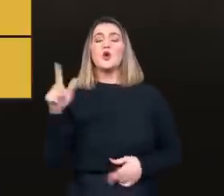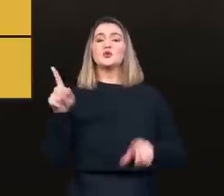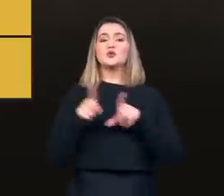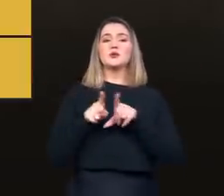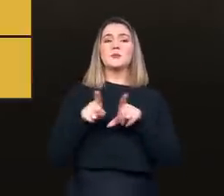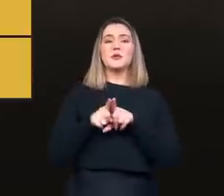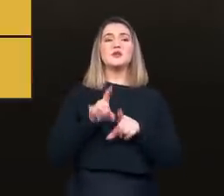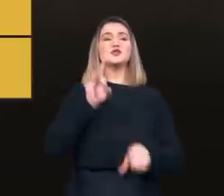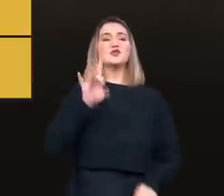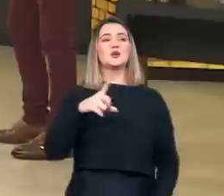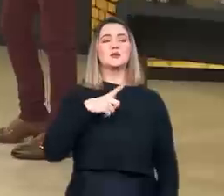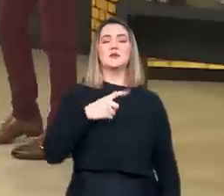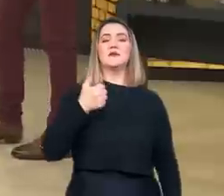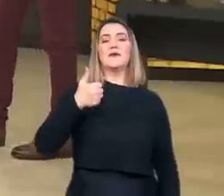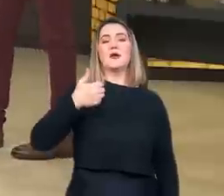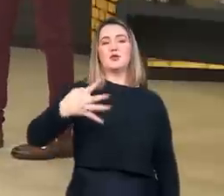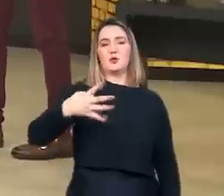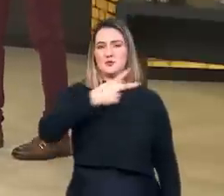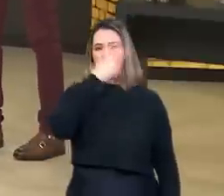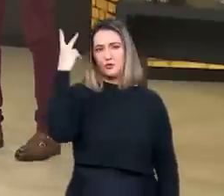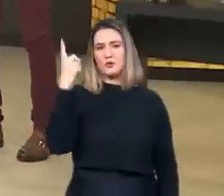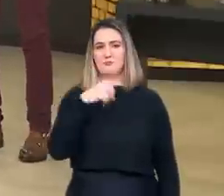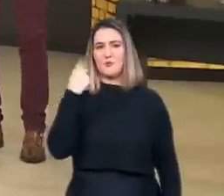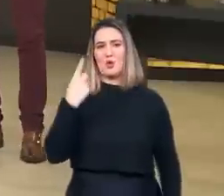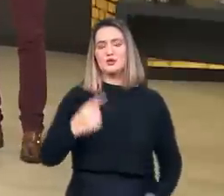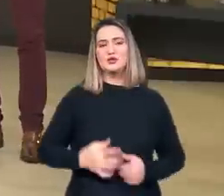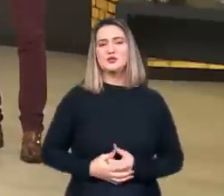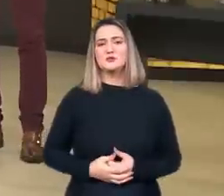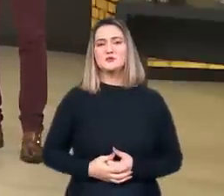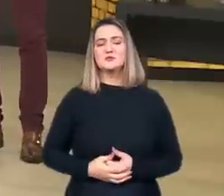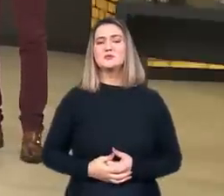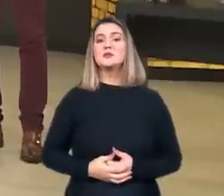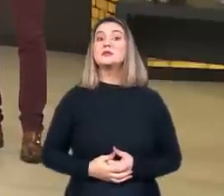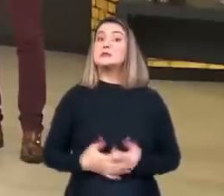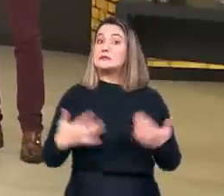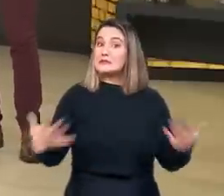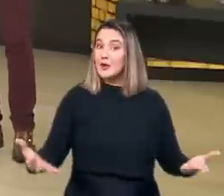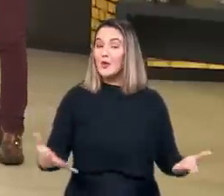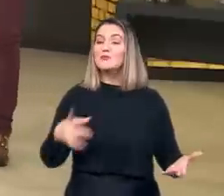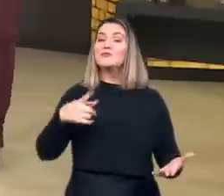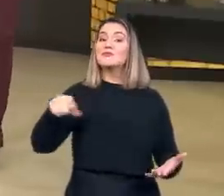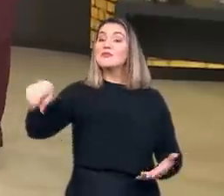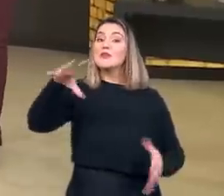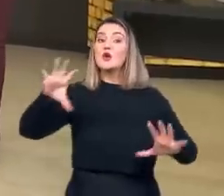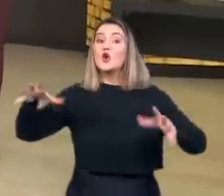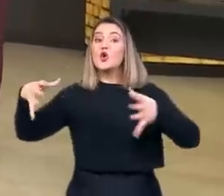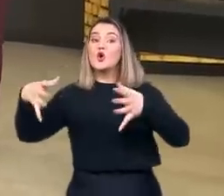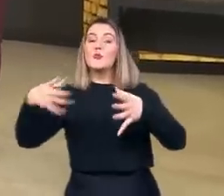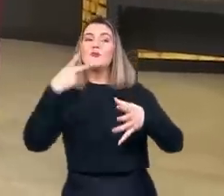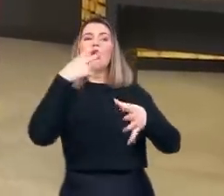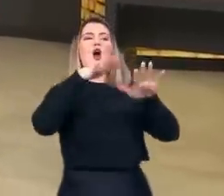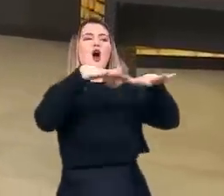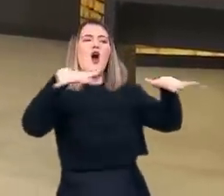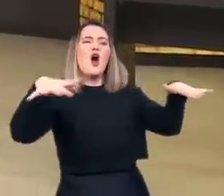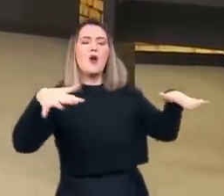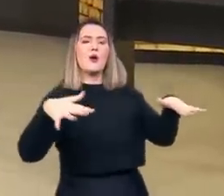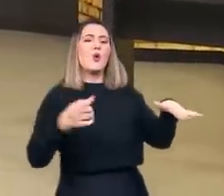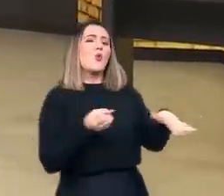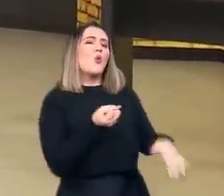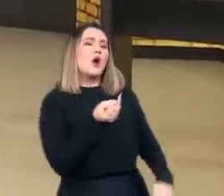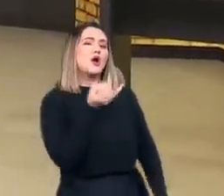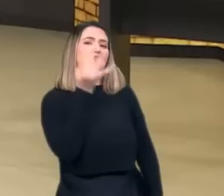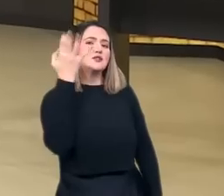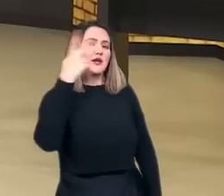14 pessoas que foram condenadas à morte. Ou seja, o argumento que eles usam é que o número de pessoas